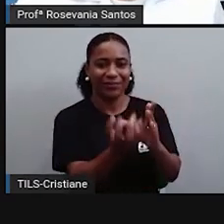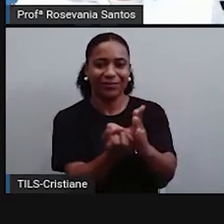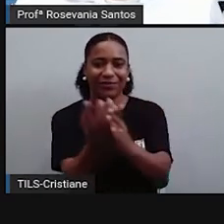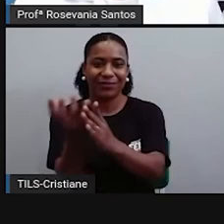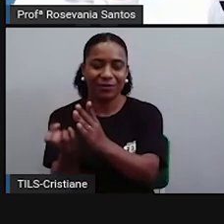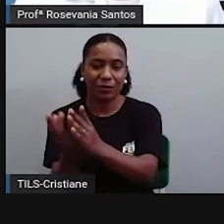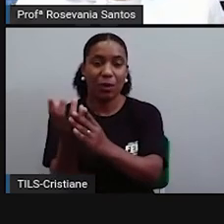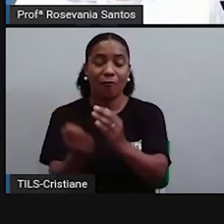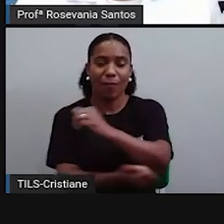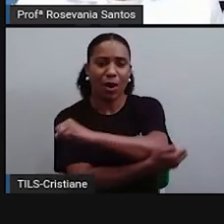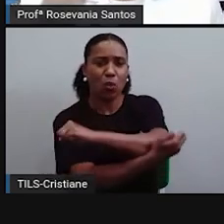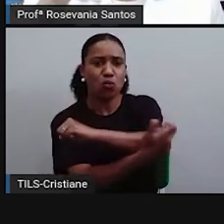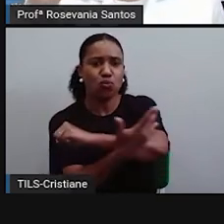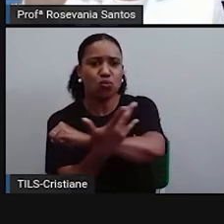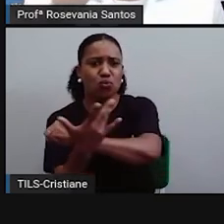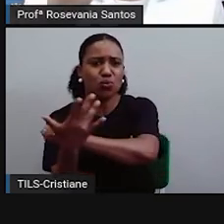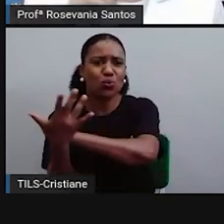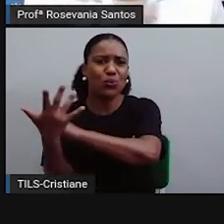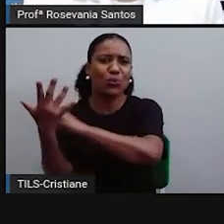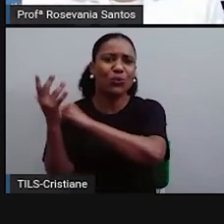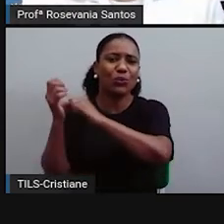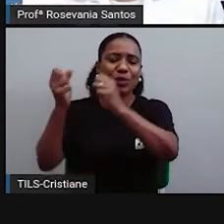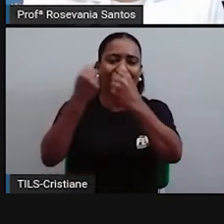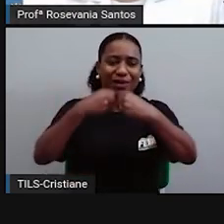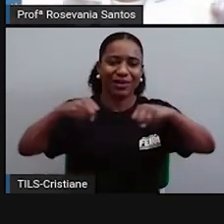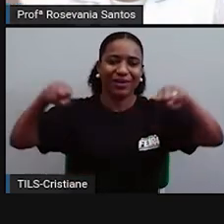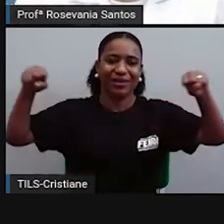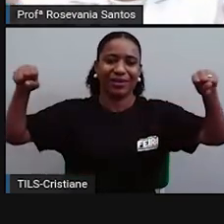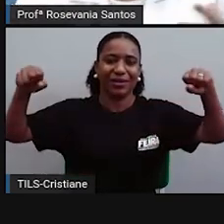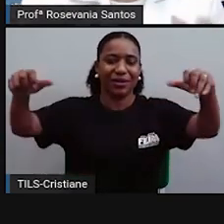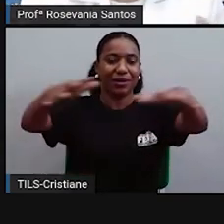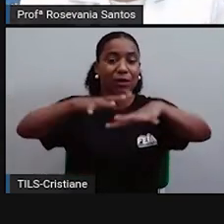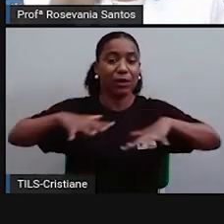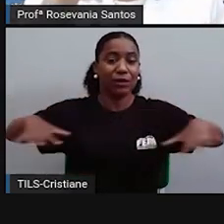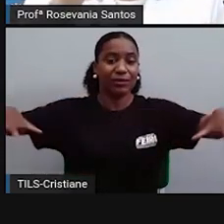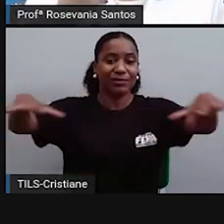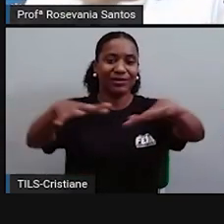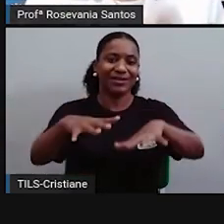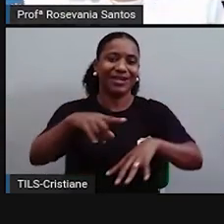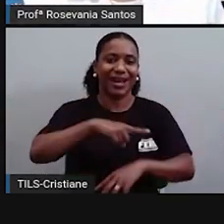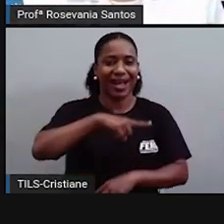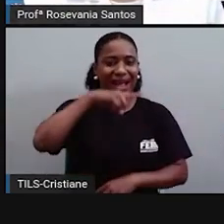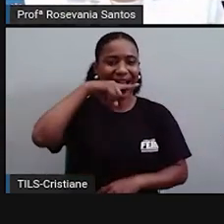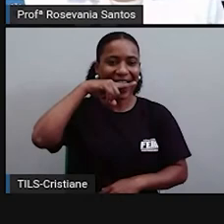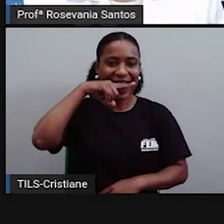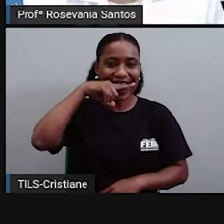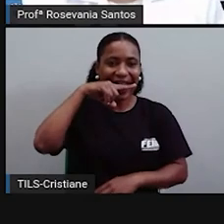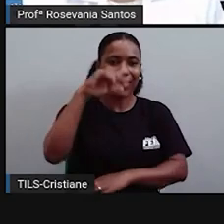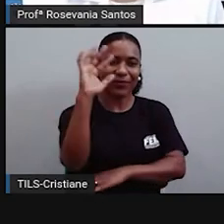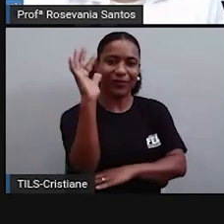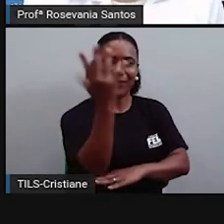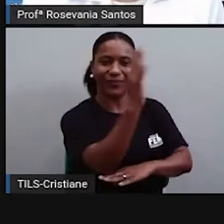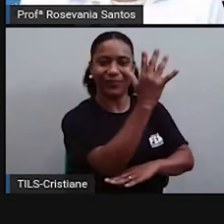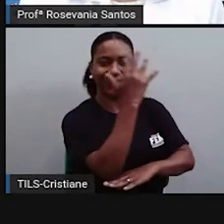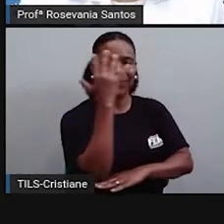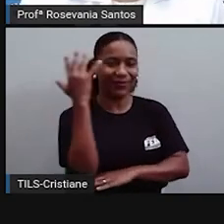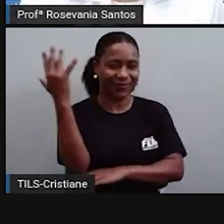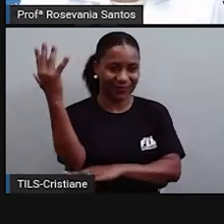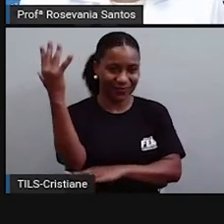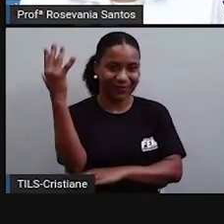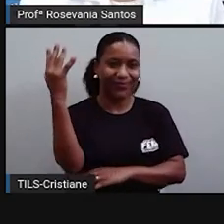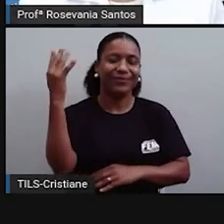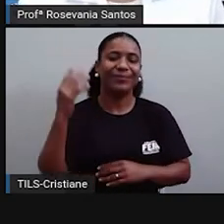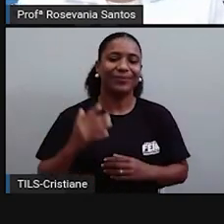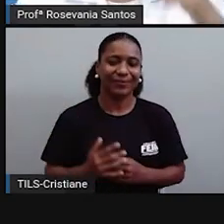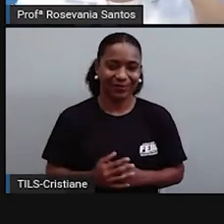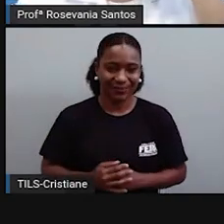grandes áreas cultivadas apenas. São grandes áreas de cultivo. E cultivam apenas o único produto. Que, no caso,